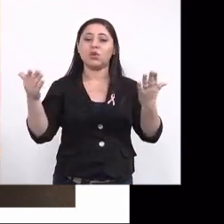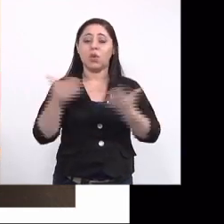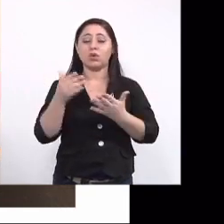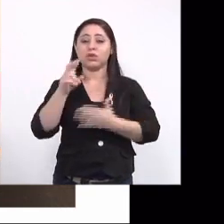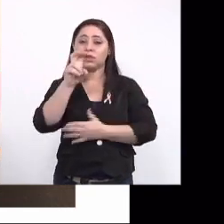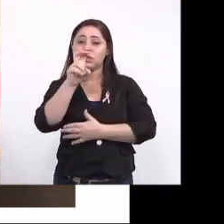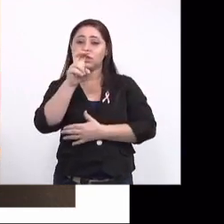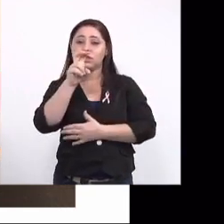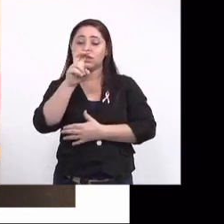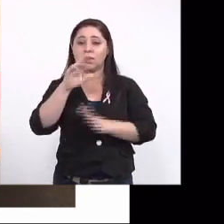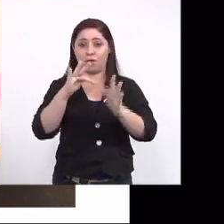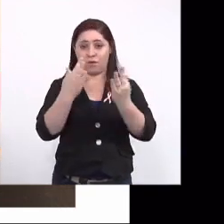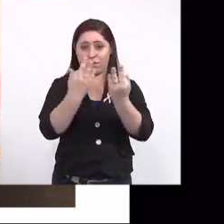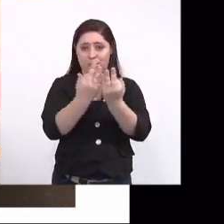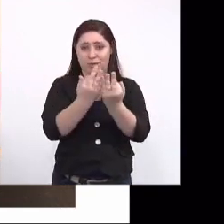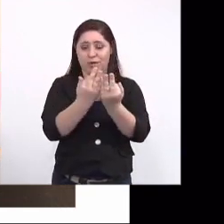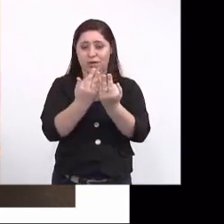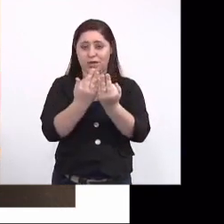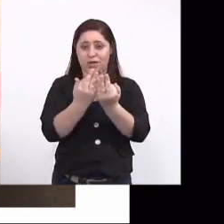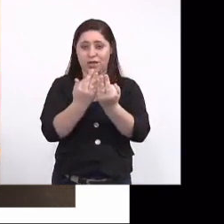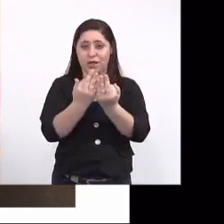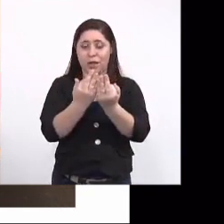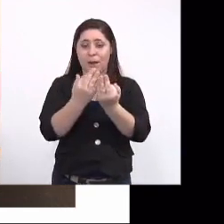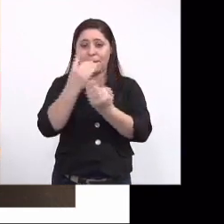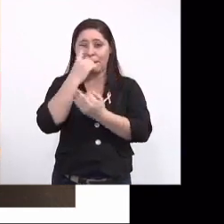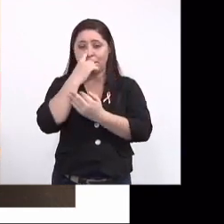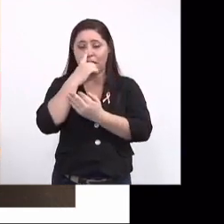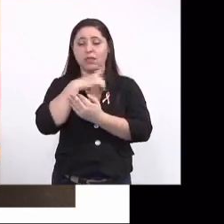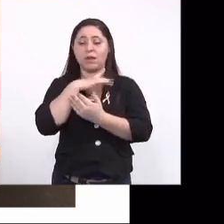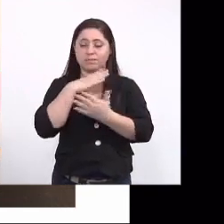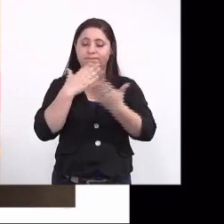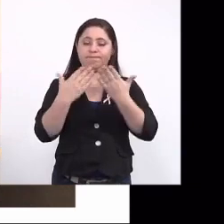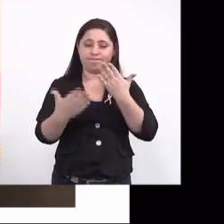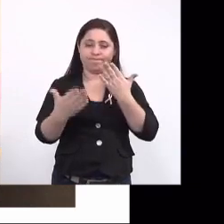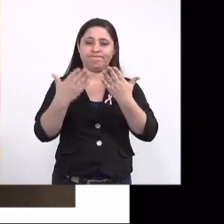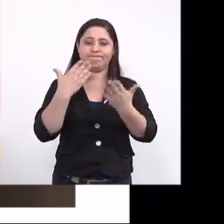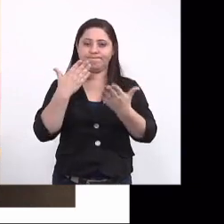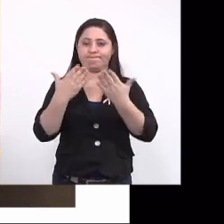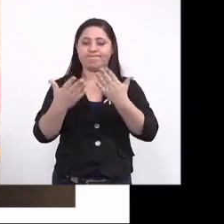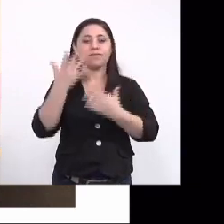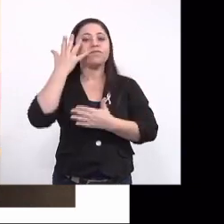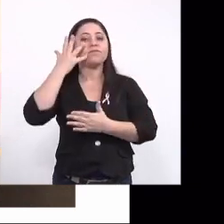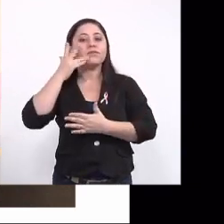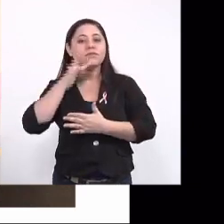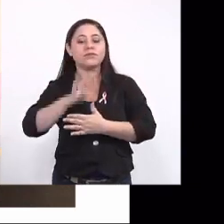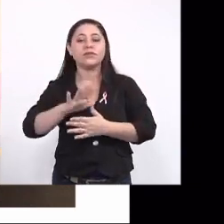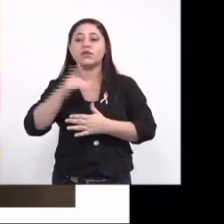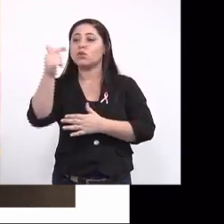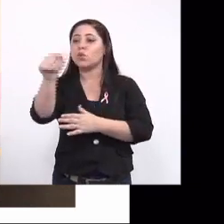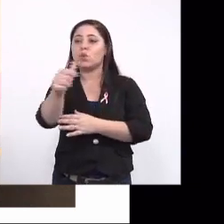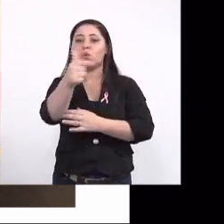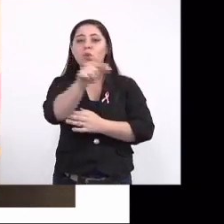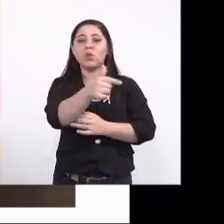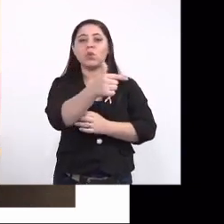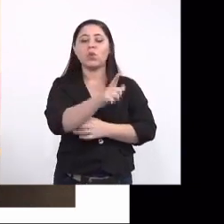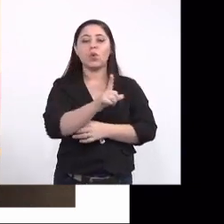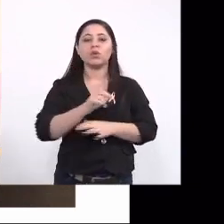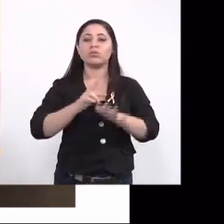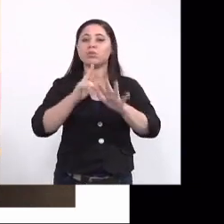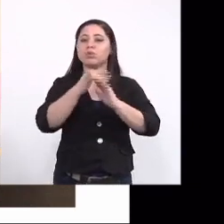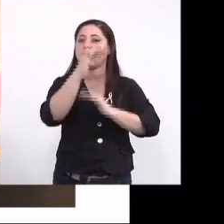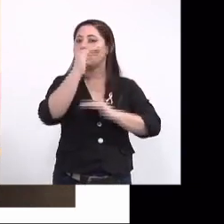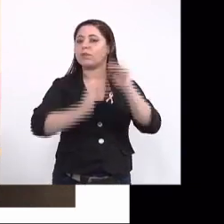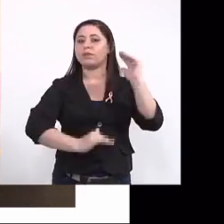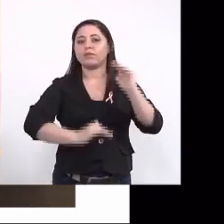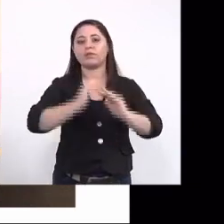crianças, cinco famílias, a mãe passa por psicologia e a criança passa pelos outros diversos